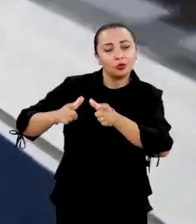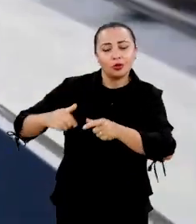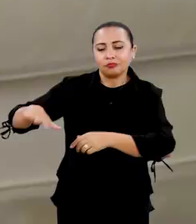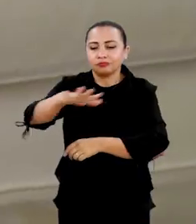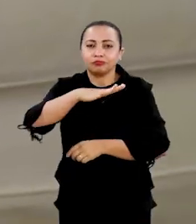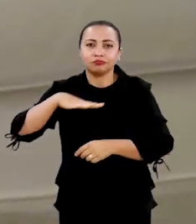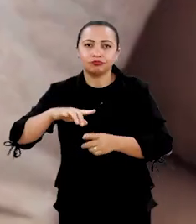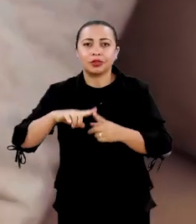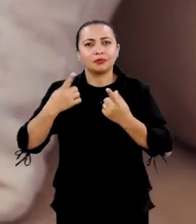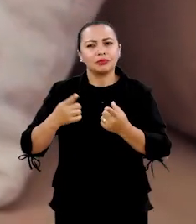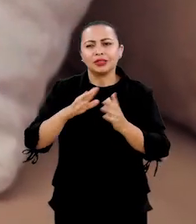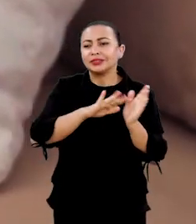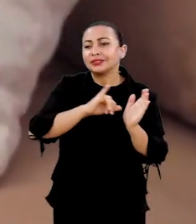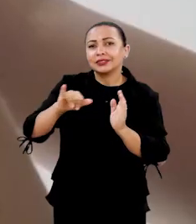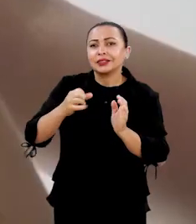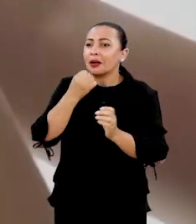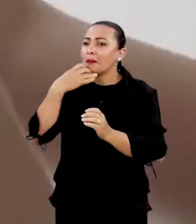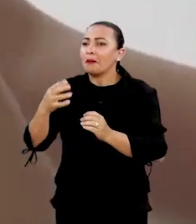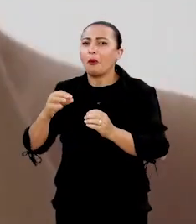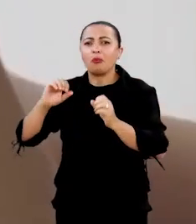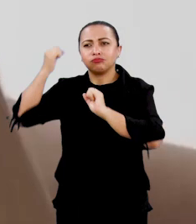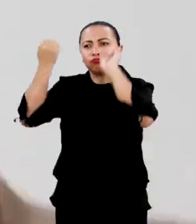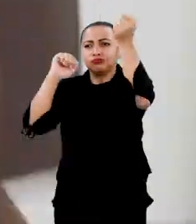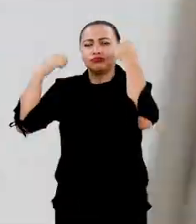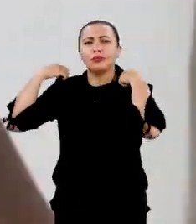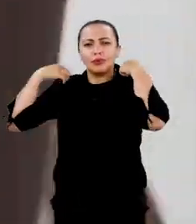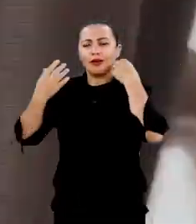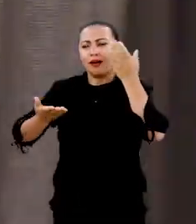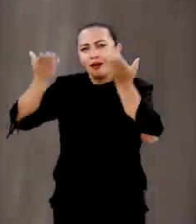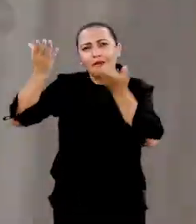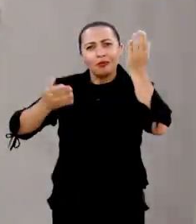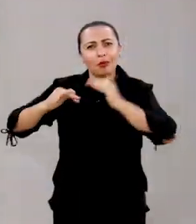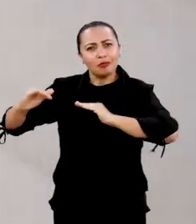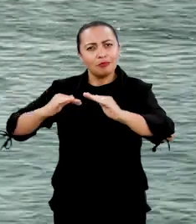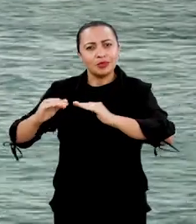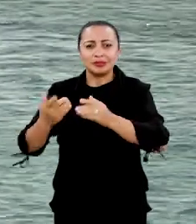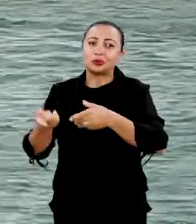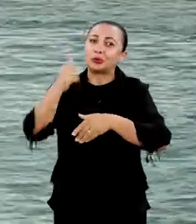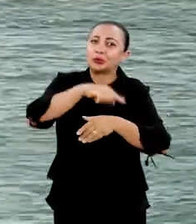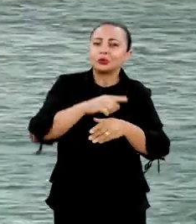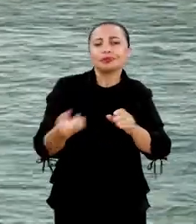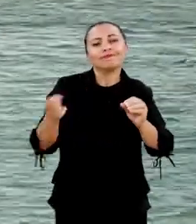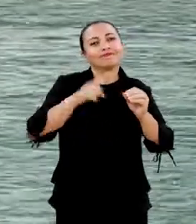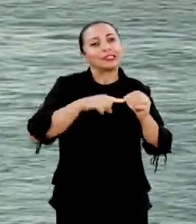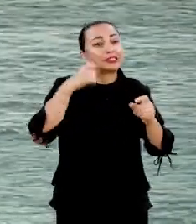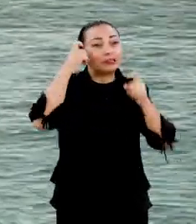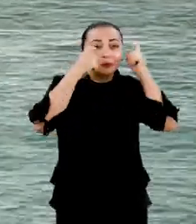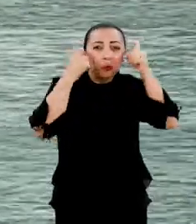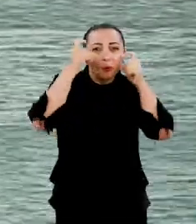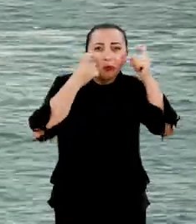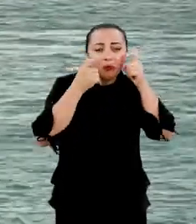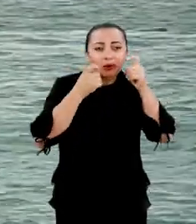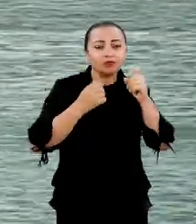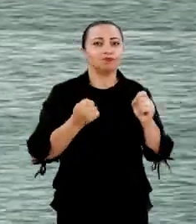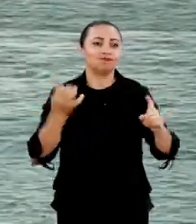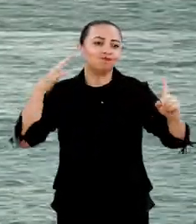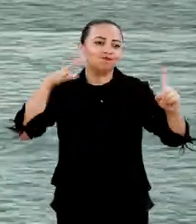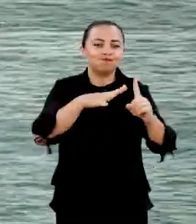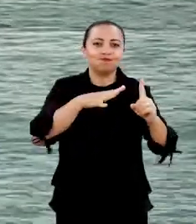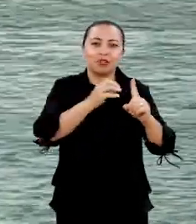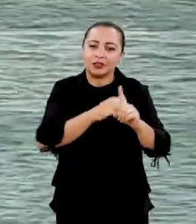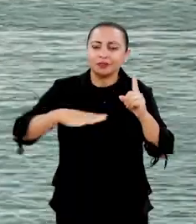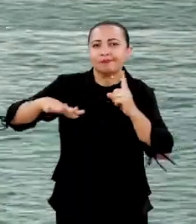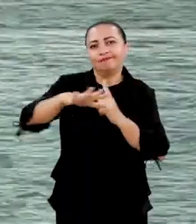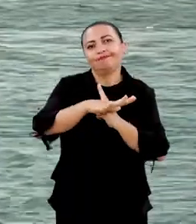área. Mas se por um lado produtos têxtils movimentam a economia, por outro trazem a preocupação quanto ao impacto